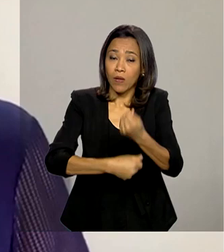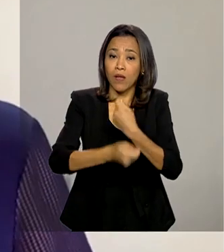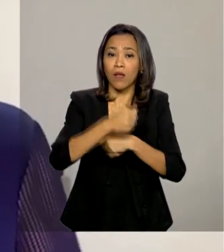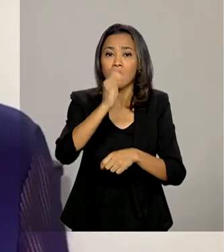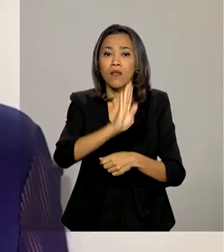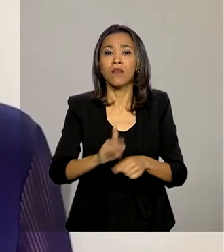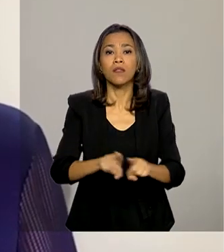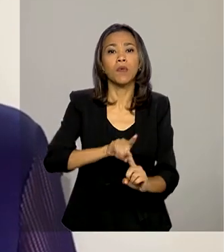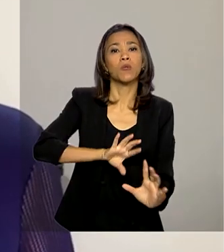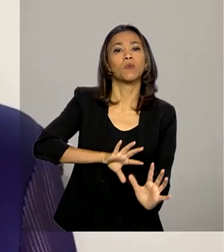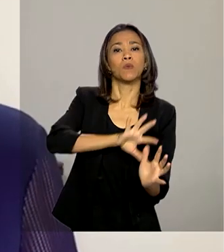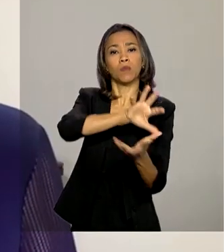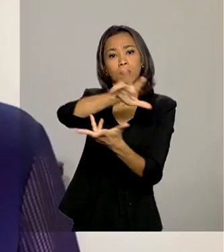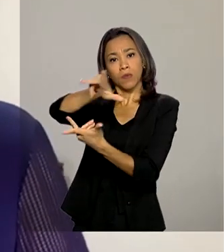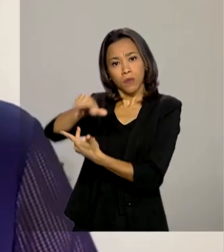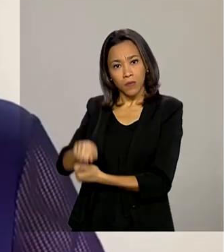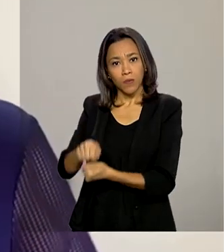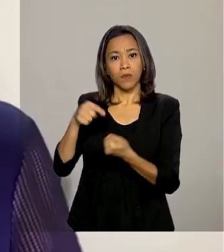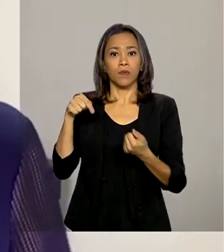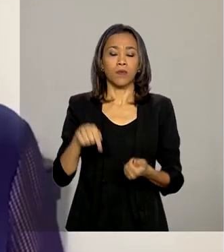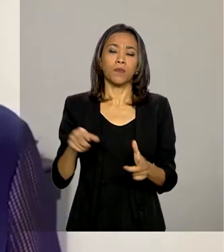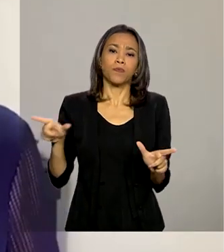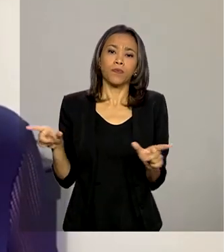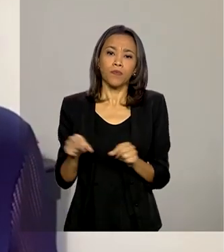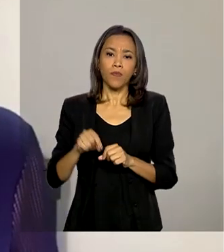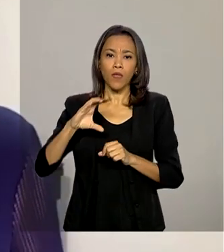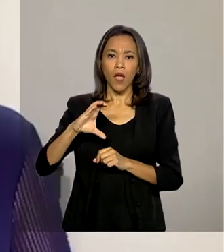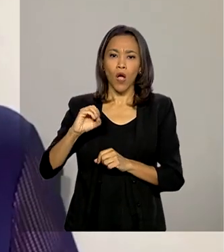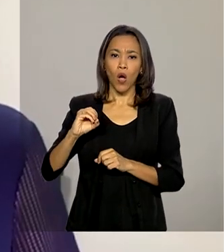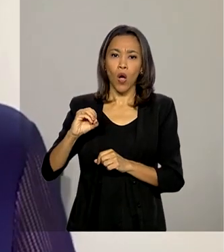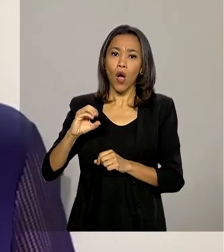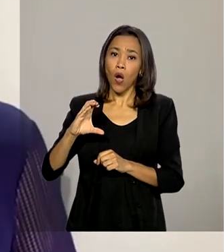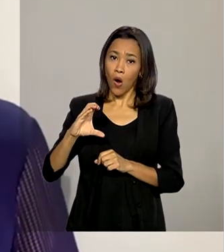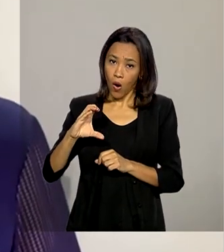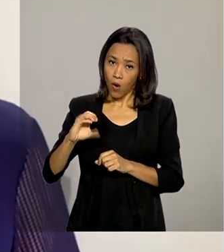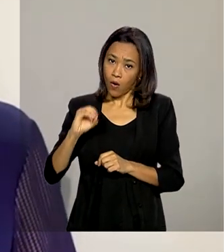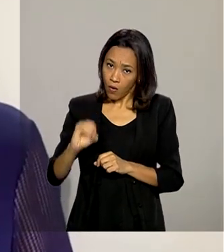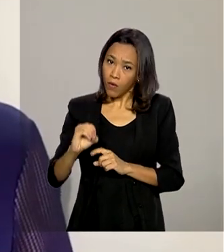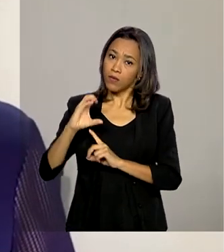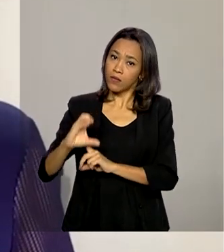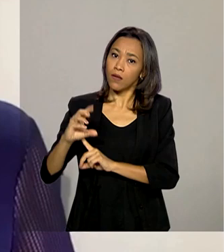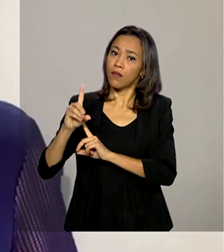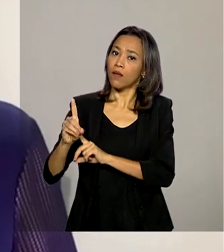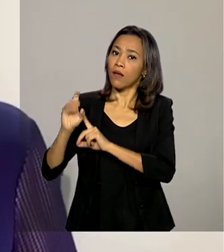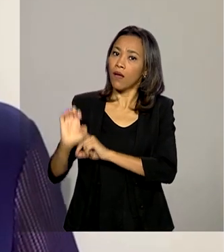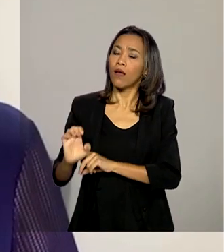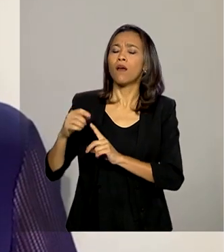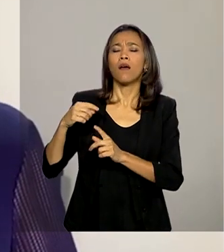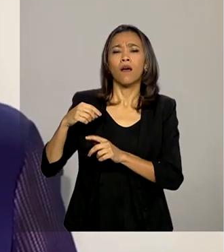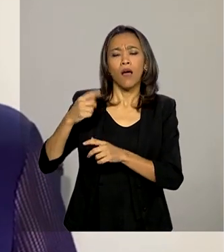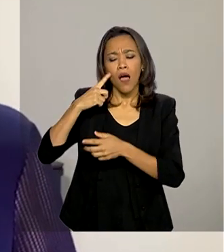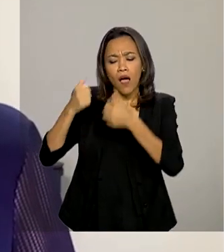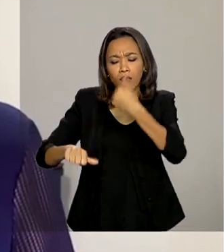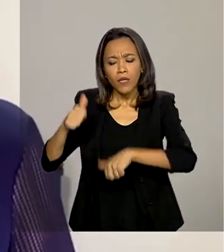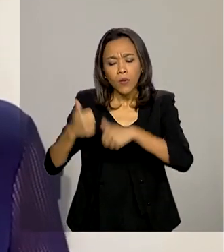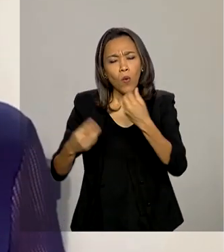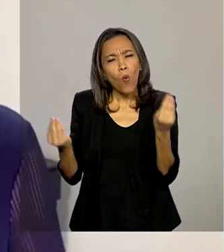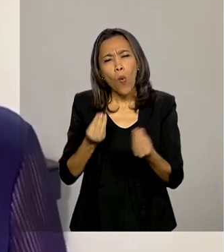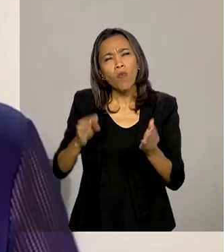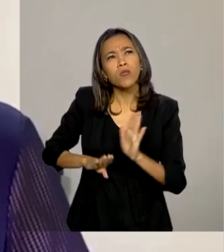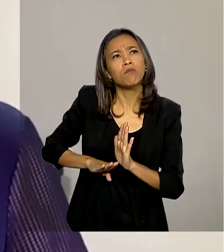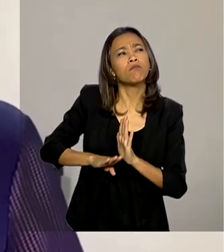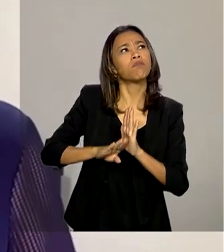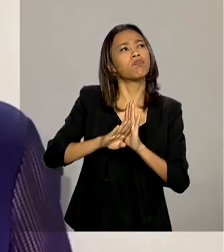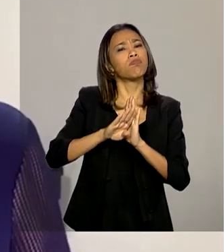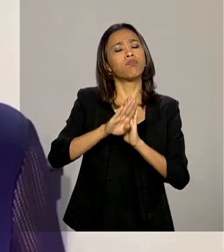A Organização para a Cooperação e Desenvolvimento Econômico, OCDE, revisou neste mês o crescimento global. E